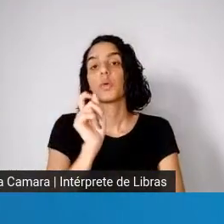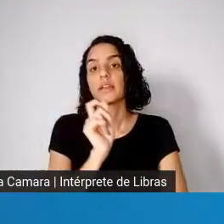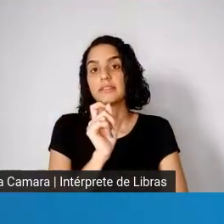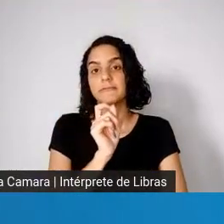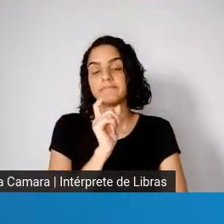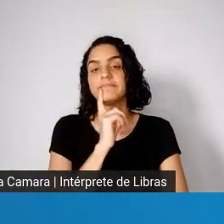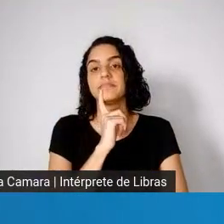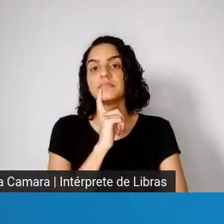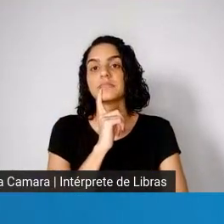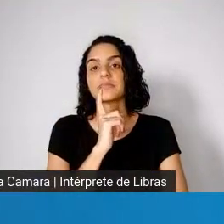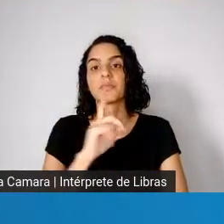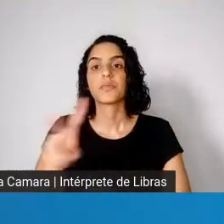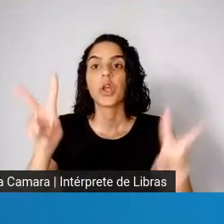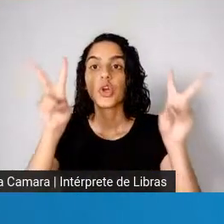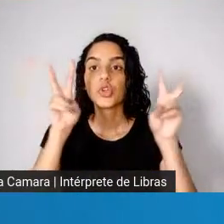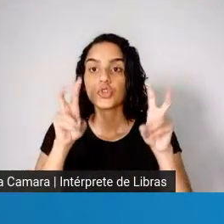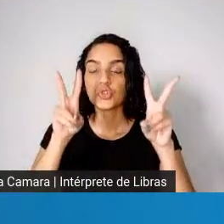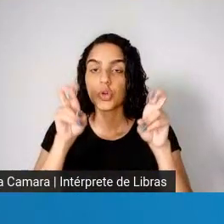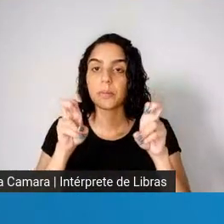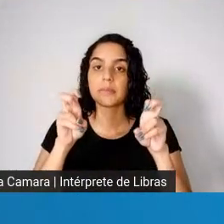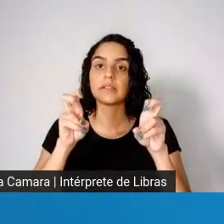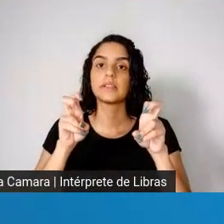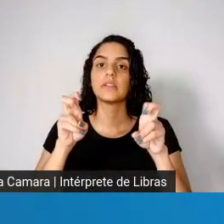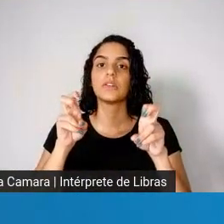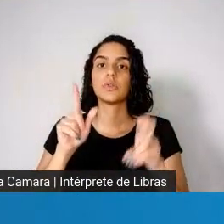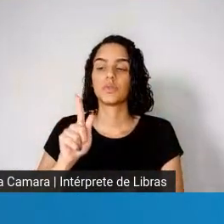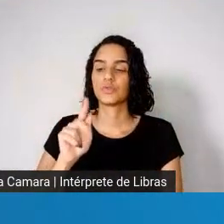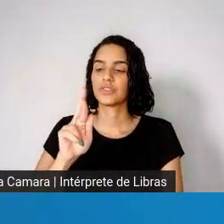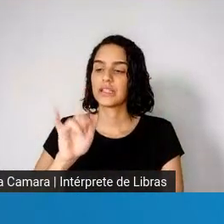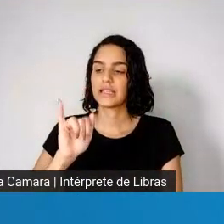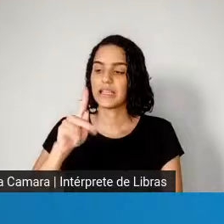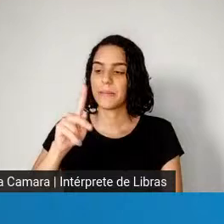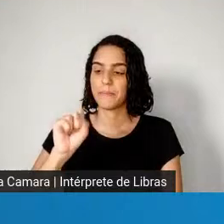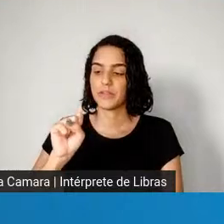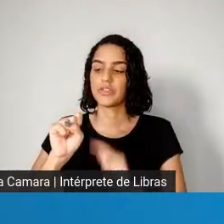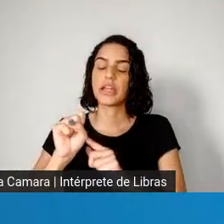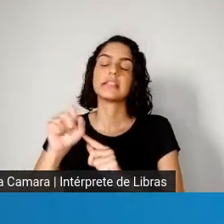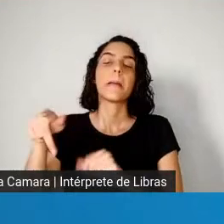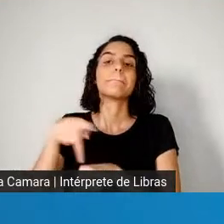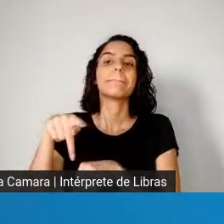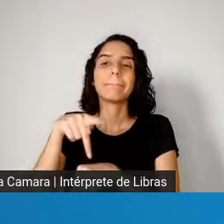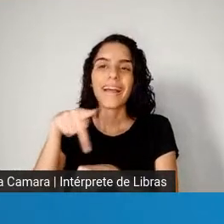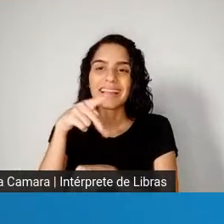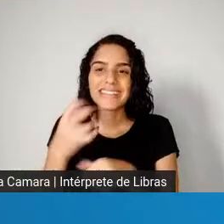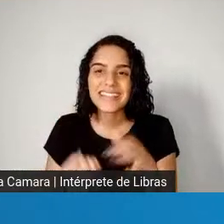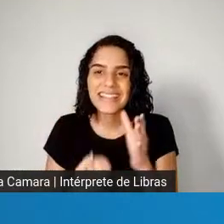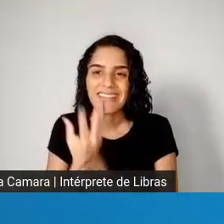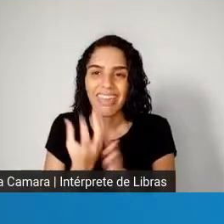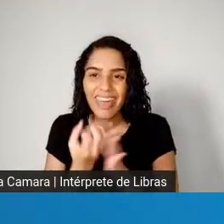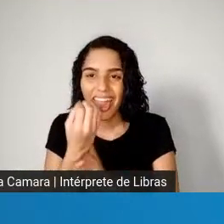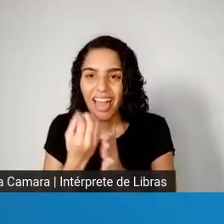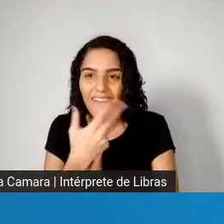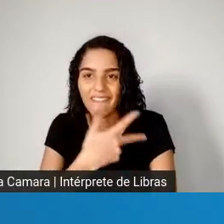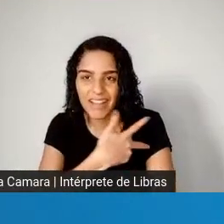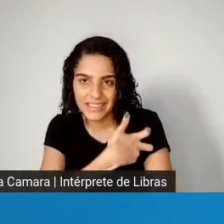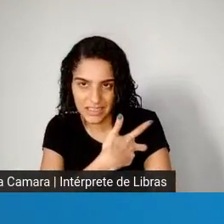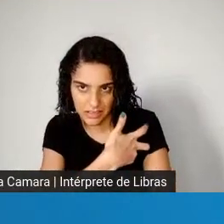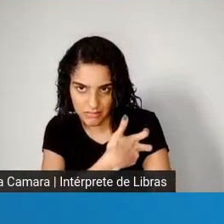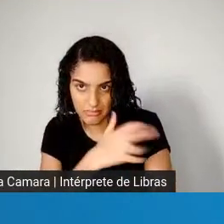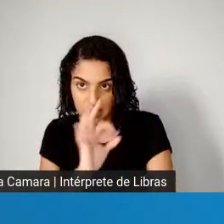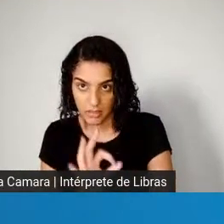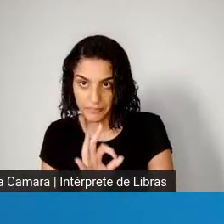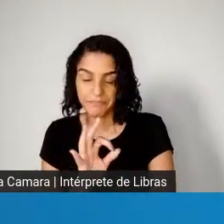sobre os BRICs, e os países produtores de vacina. Vocês sabem, acho que o Maurício está